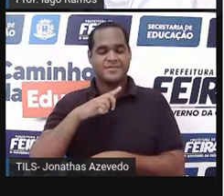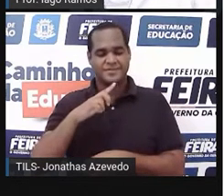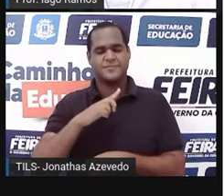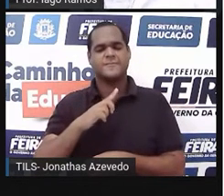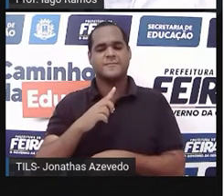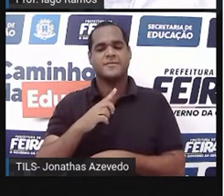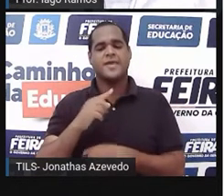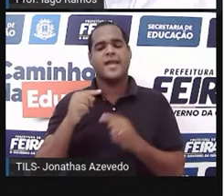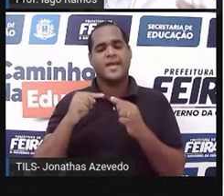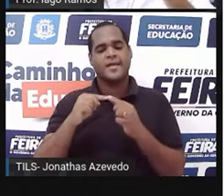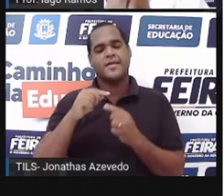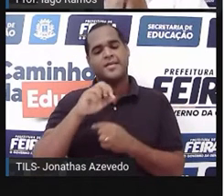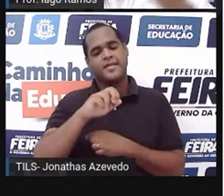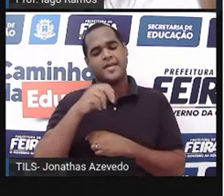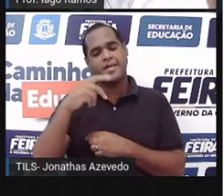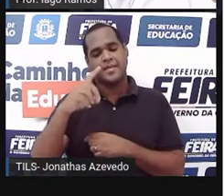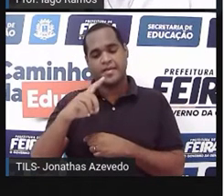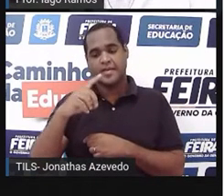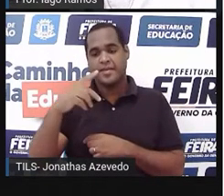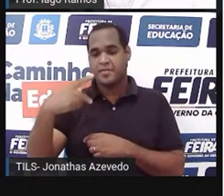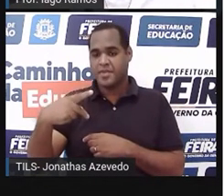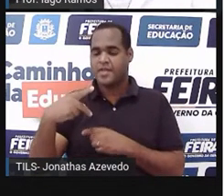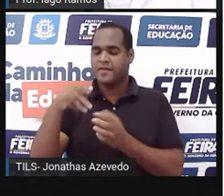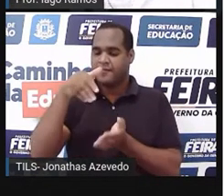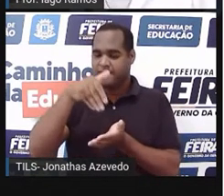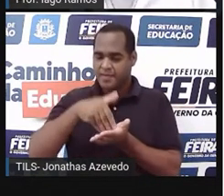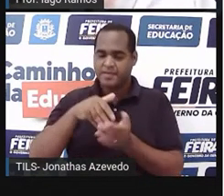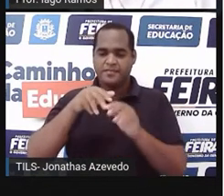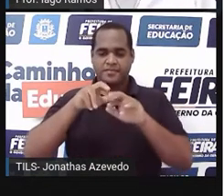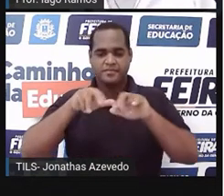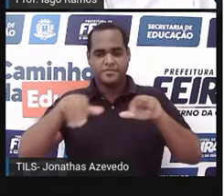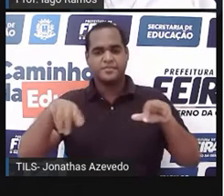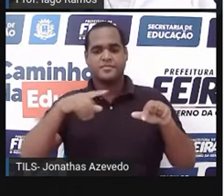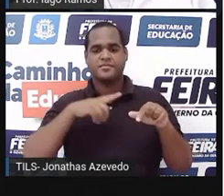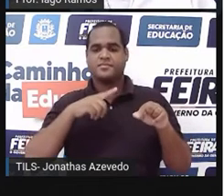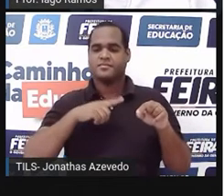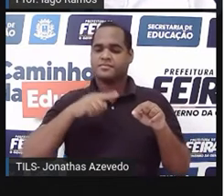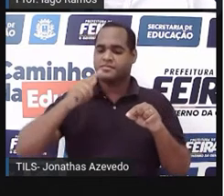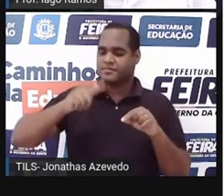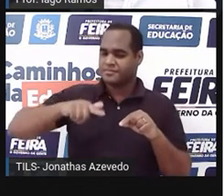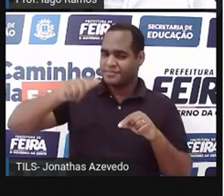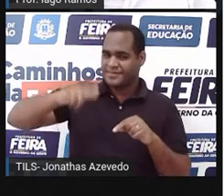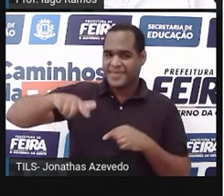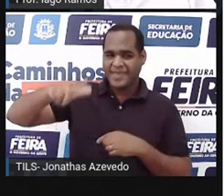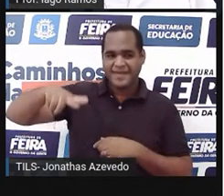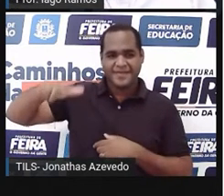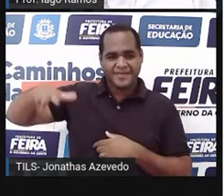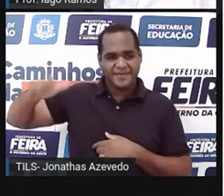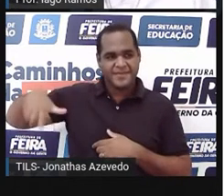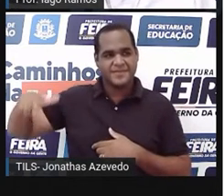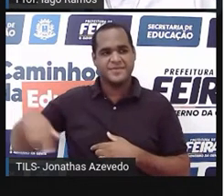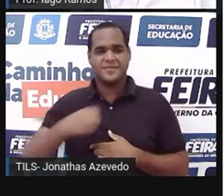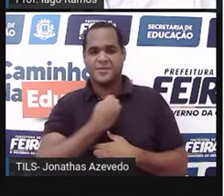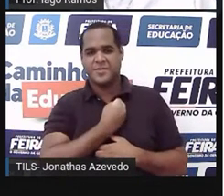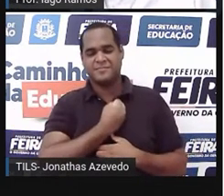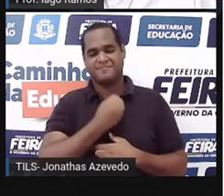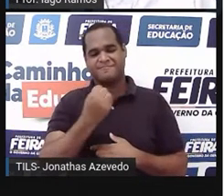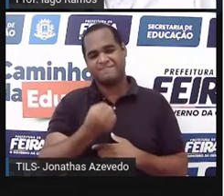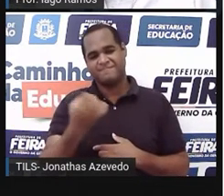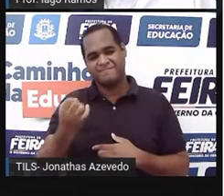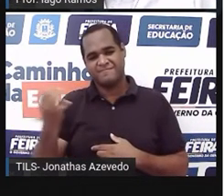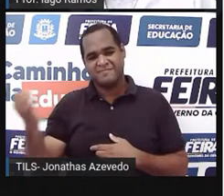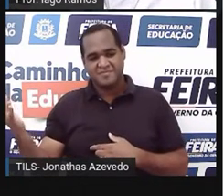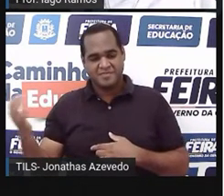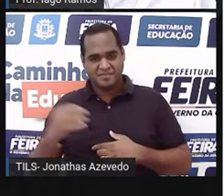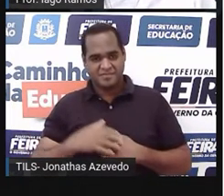e se são periódicas, esses infinitos algarismos ficam se repetindo infinitamente. Pois é.